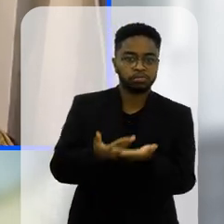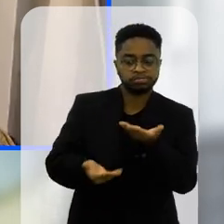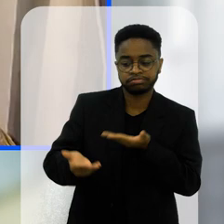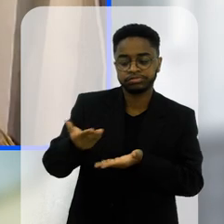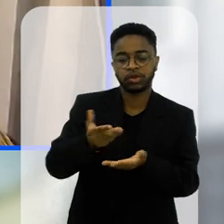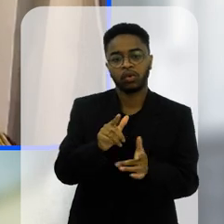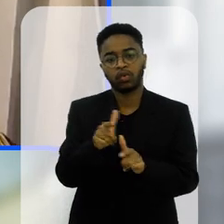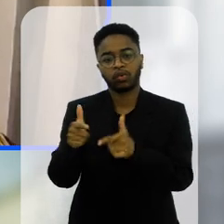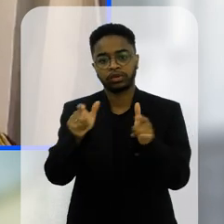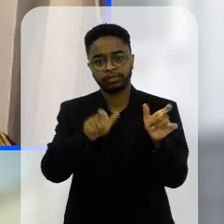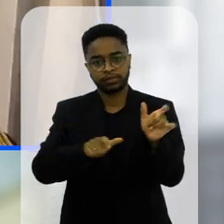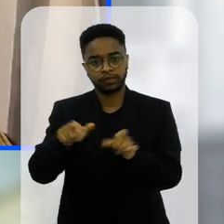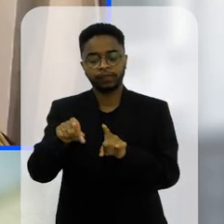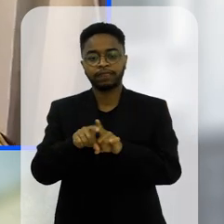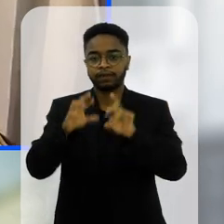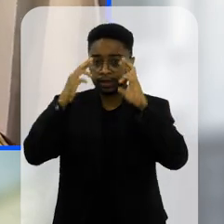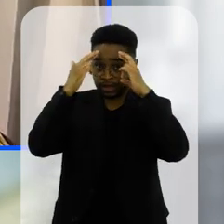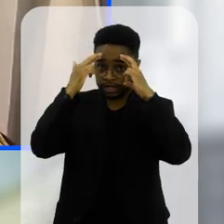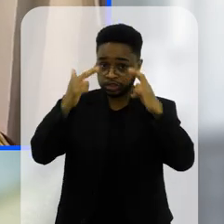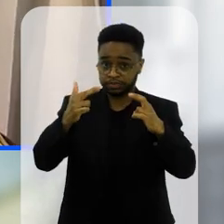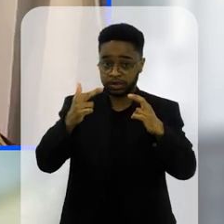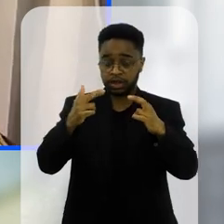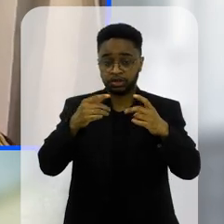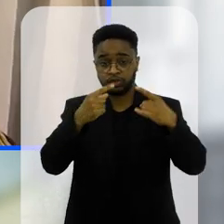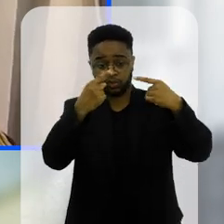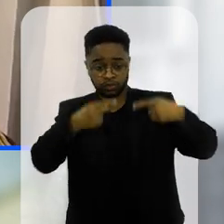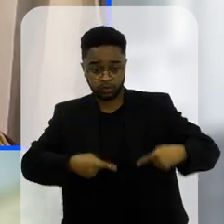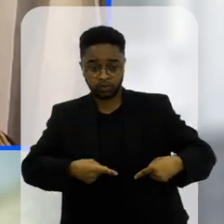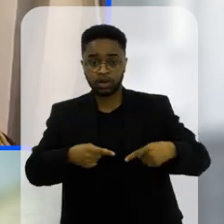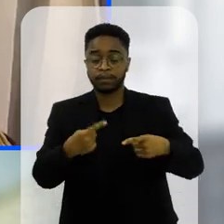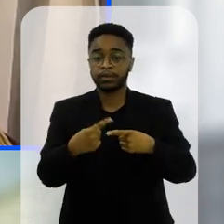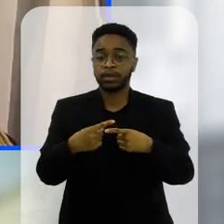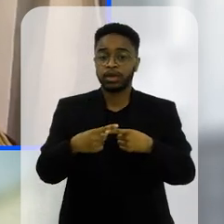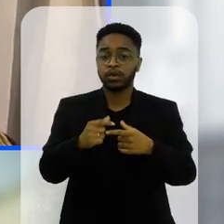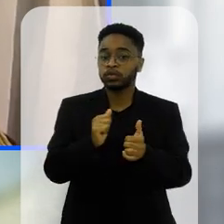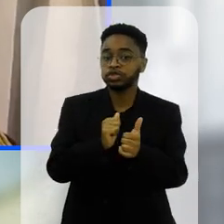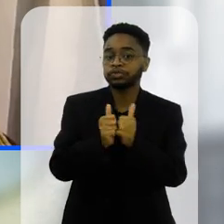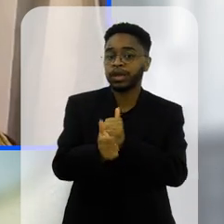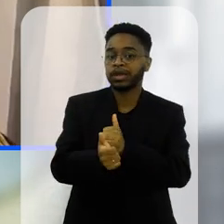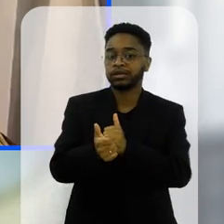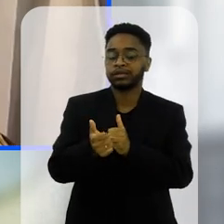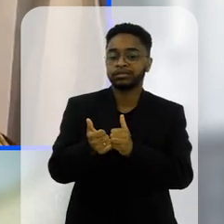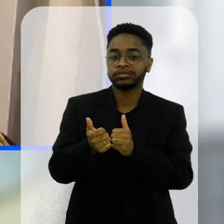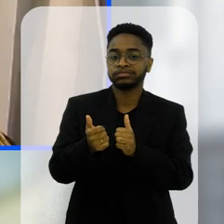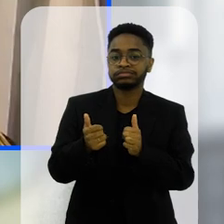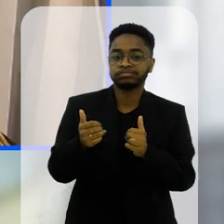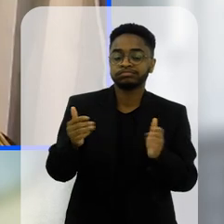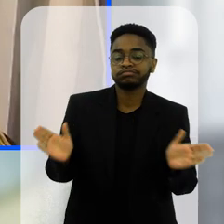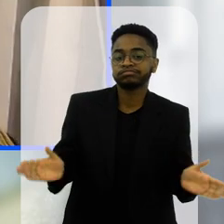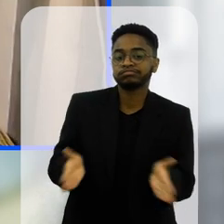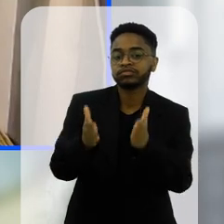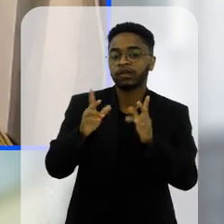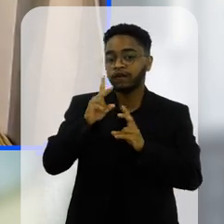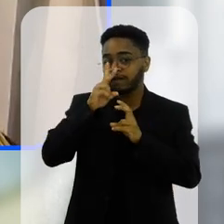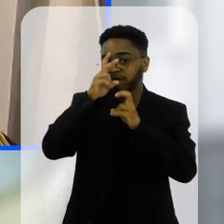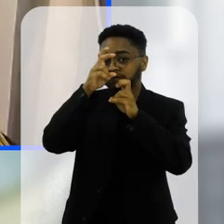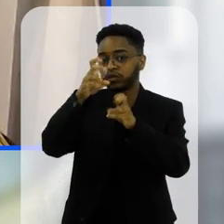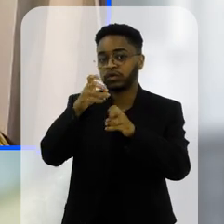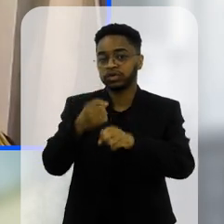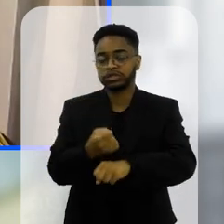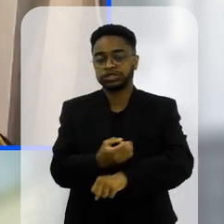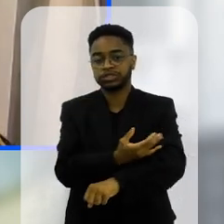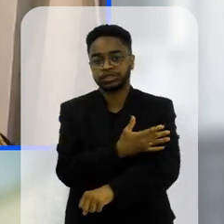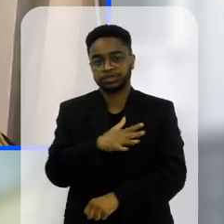interagir com o outro respeito ao seu adversário então o esporte ele acaba fortalecendo essa